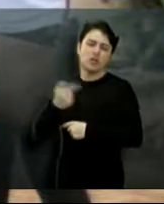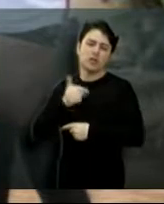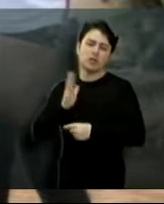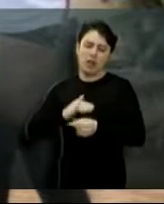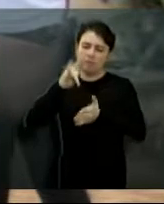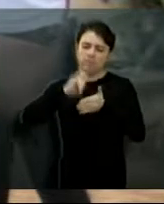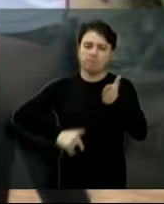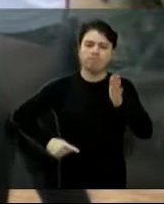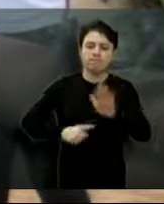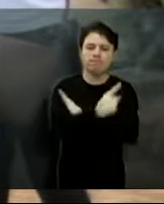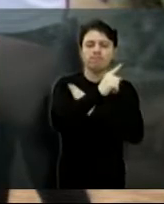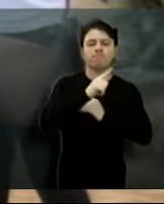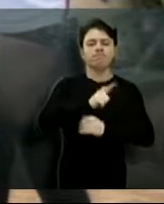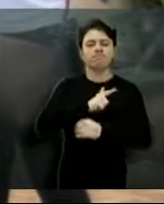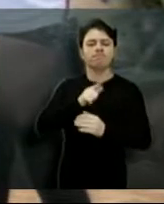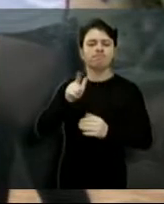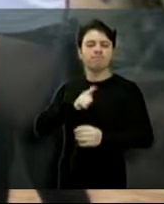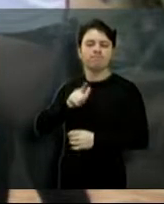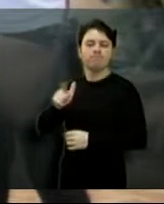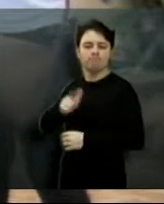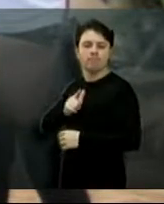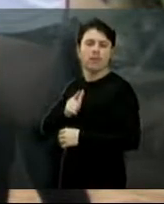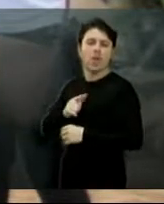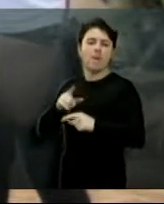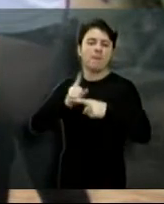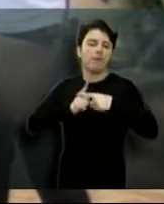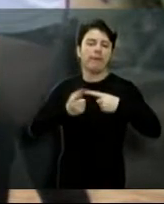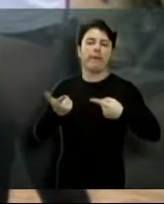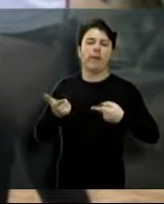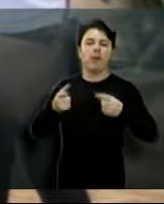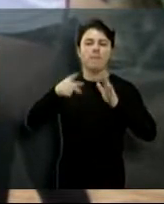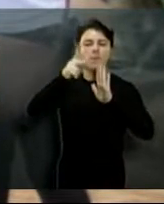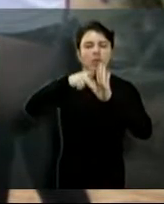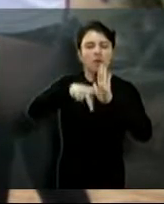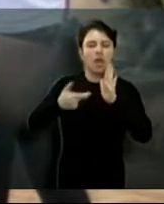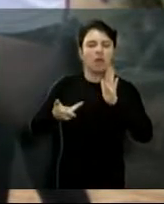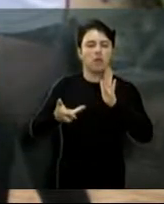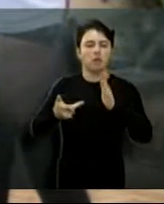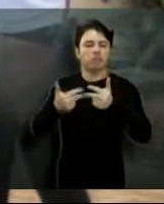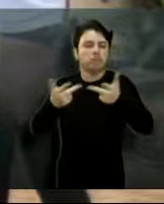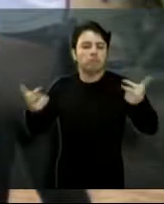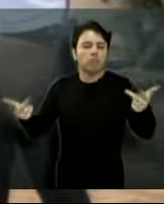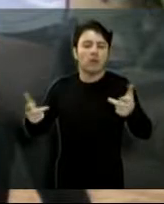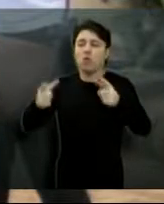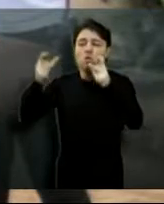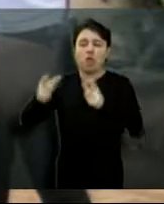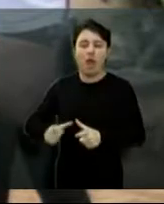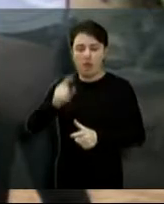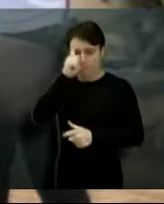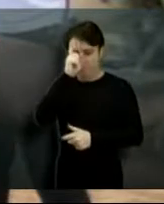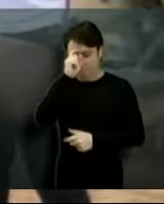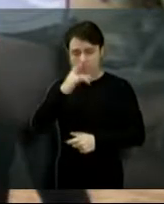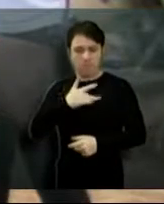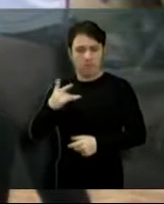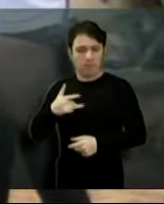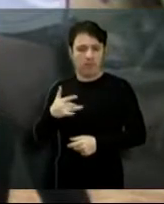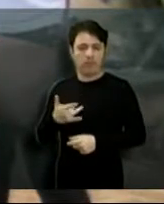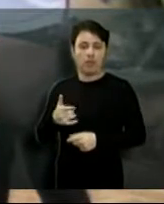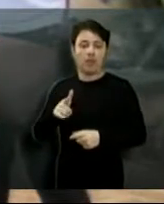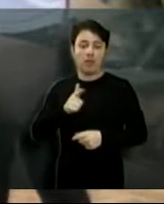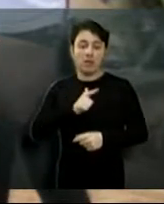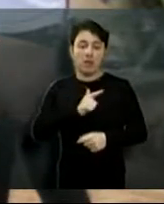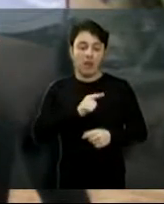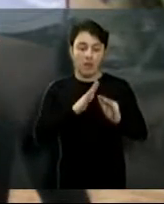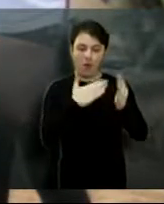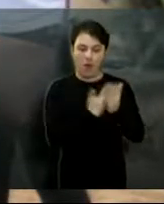sobre tanto um programa, um projeto, uma campanha que coloque no posto de saúde, nas creches do bairro, o bolsão mais